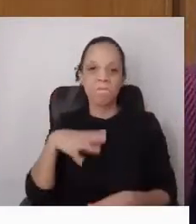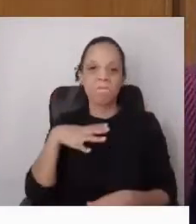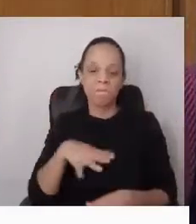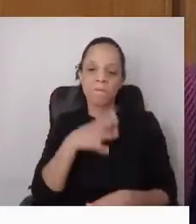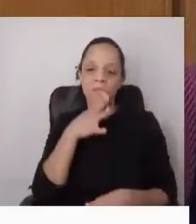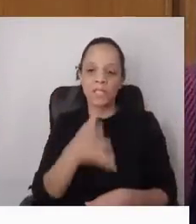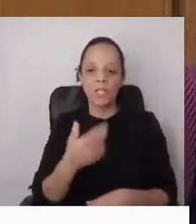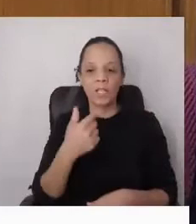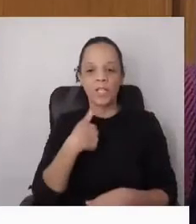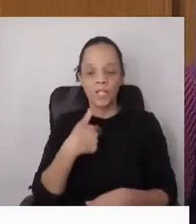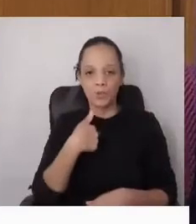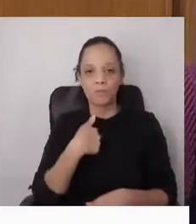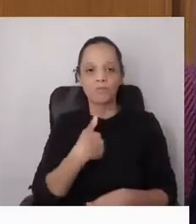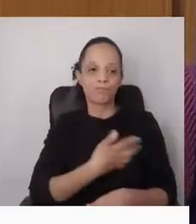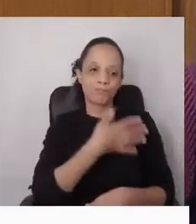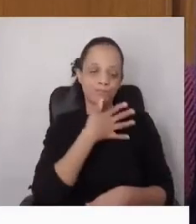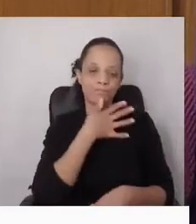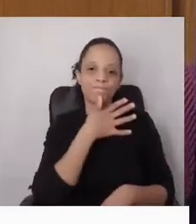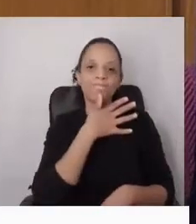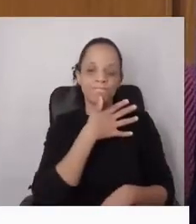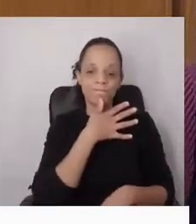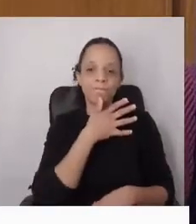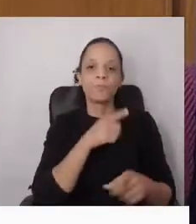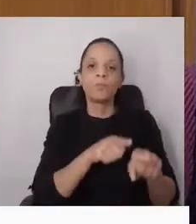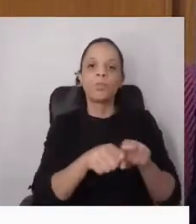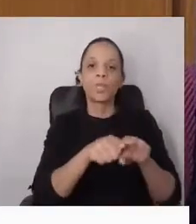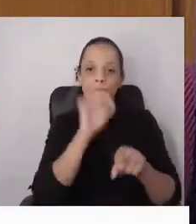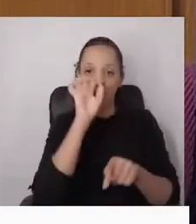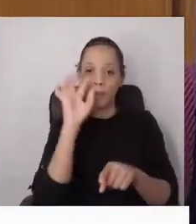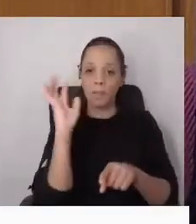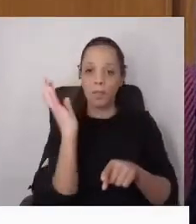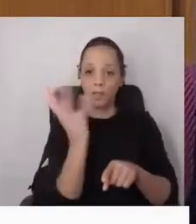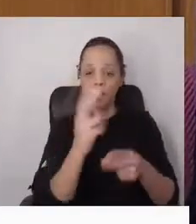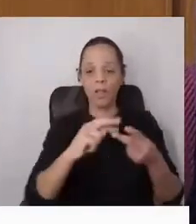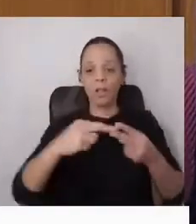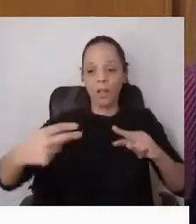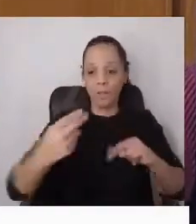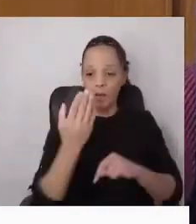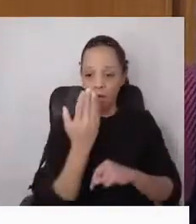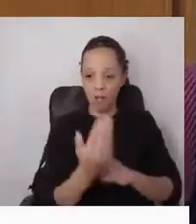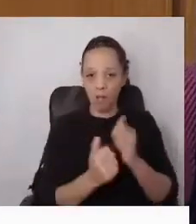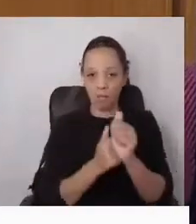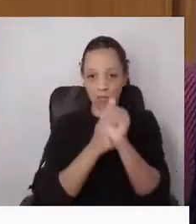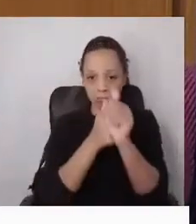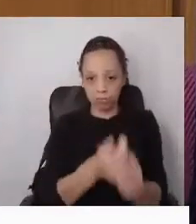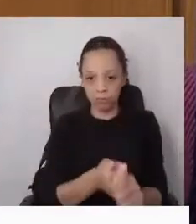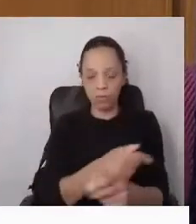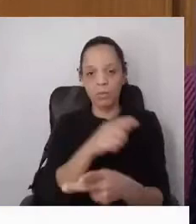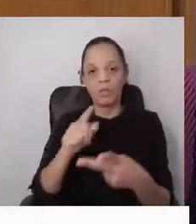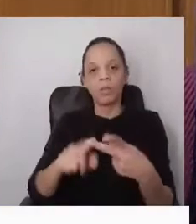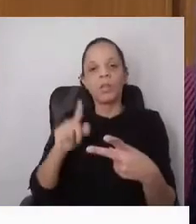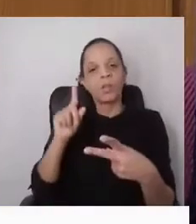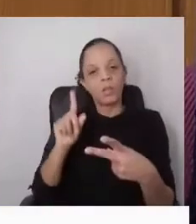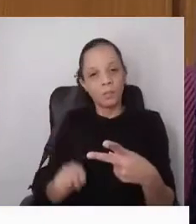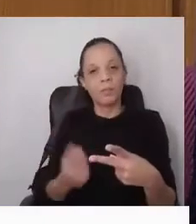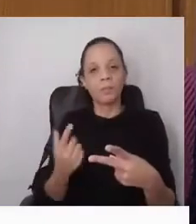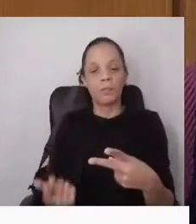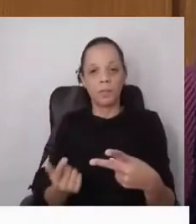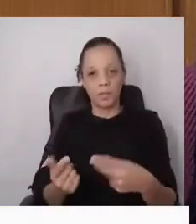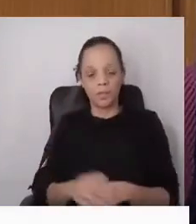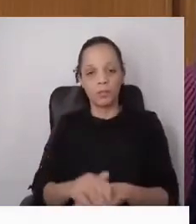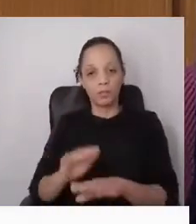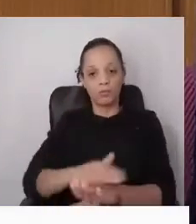apreço à política ambiental que a Câmara tem seguido e, particularmente, ao reforço do